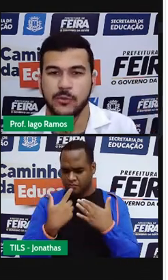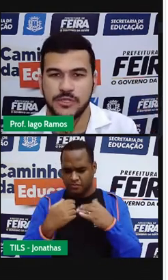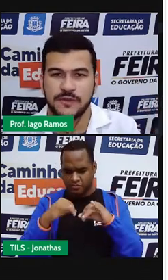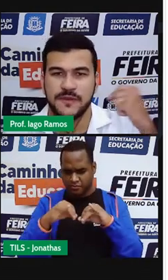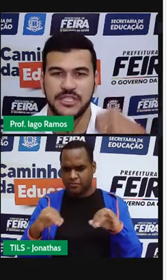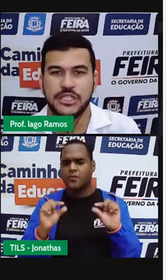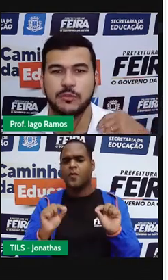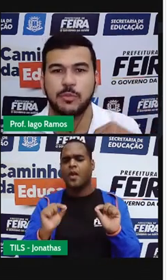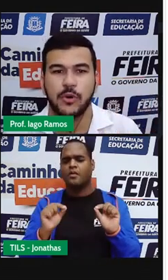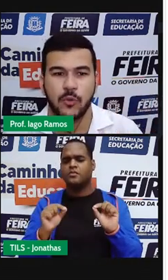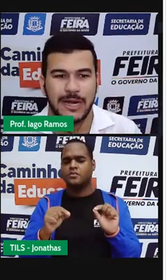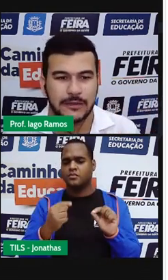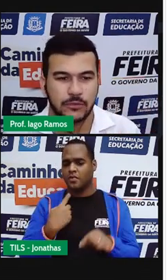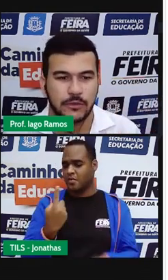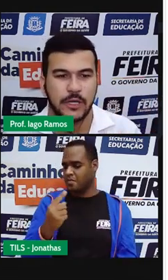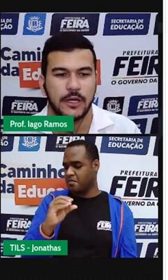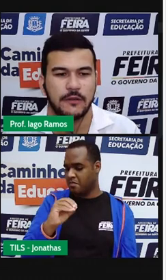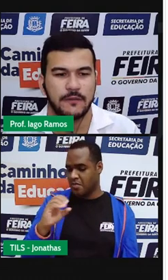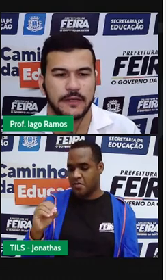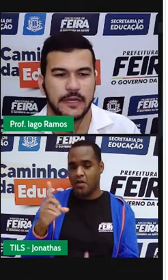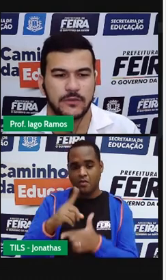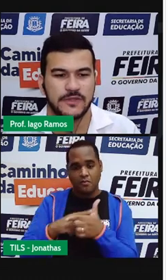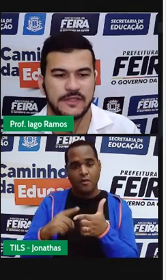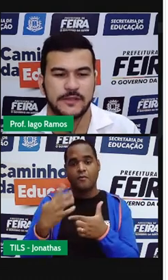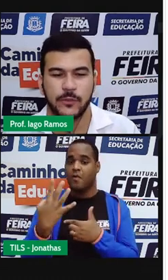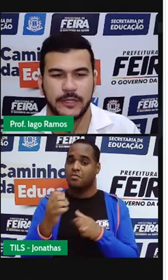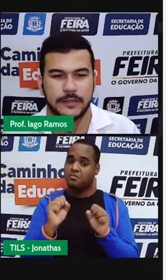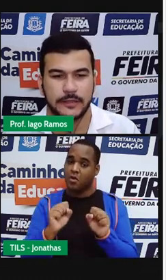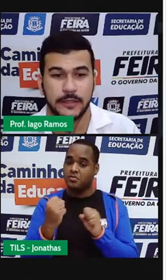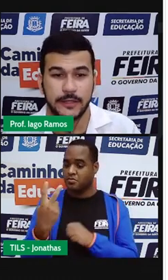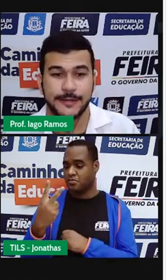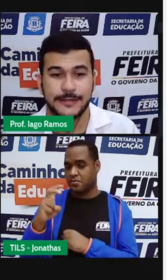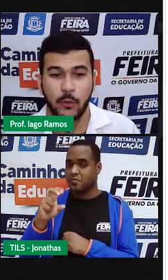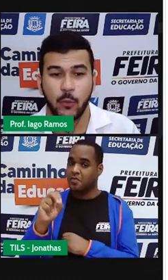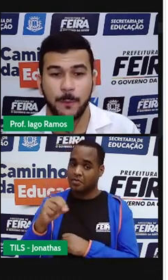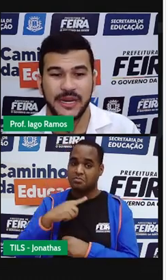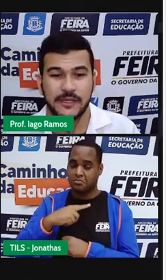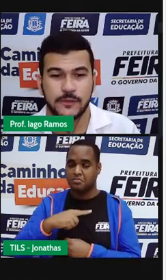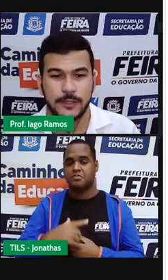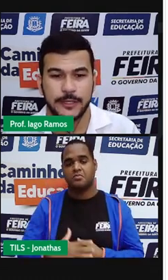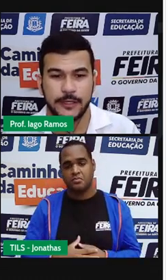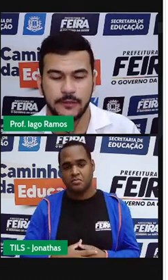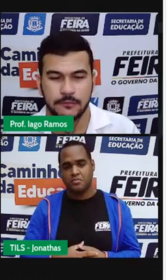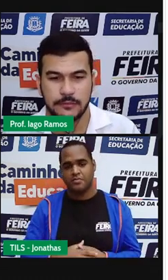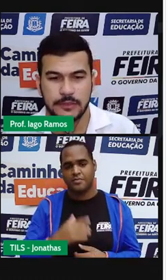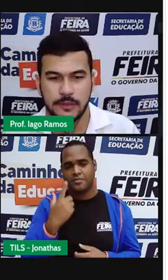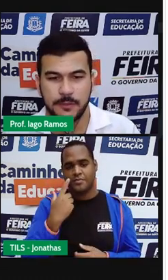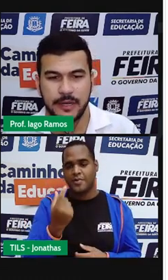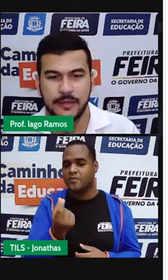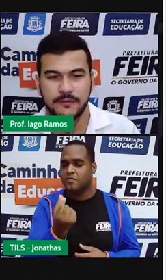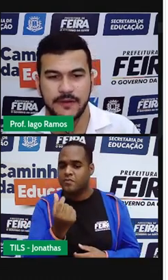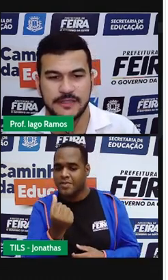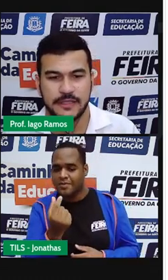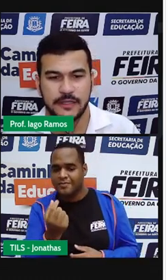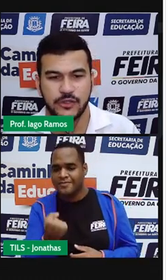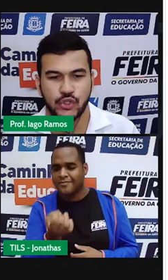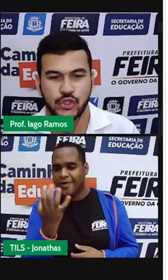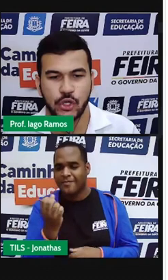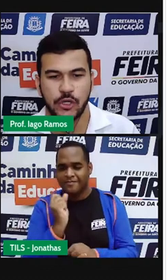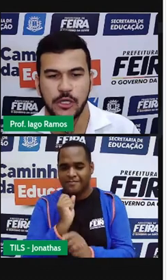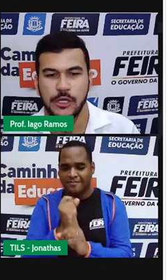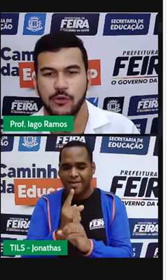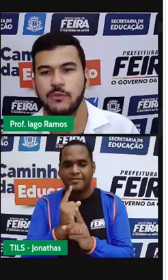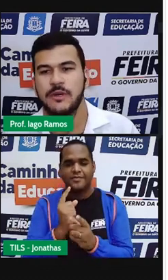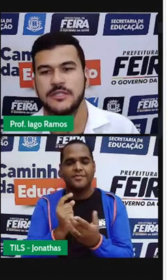mil dividido por 4 vai dar 250. Então, o preço aqui também vai ser